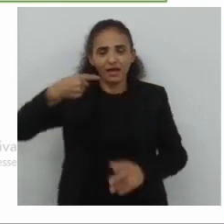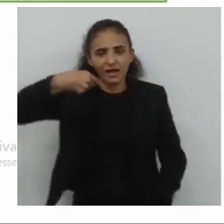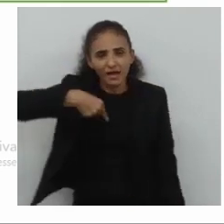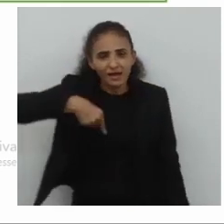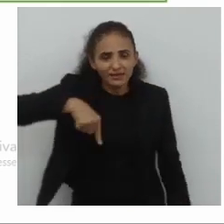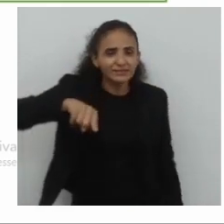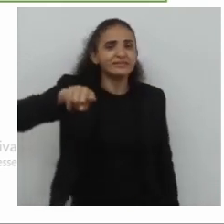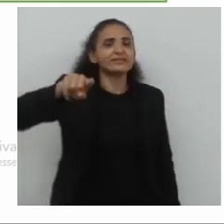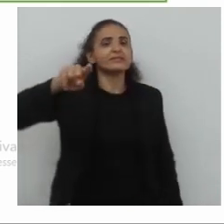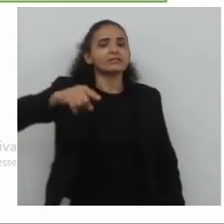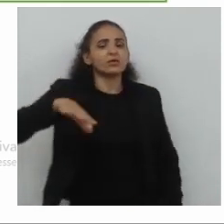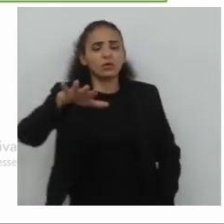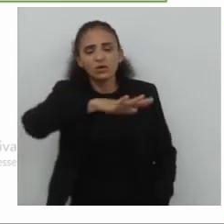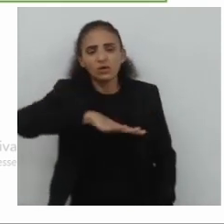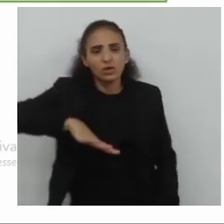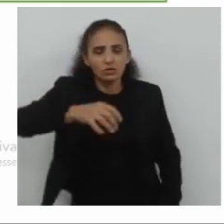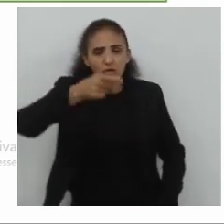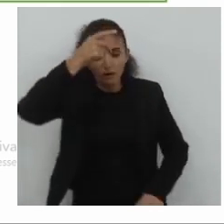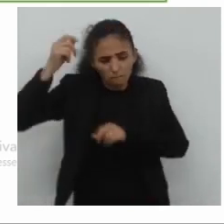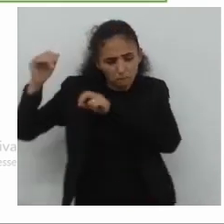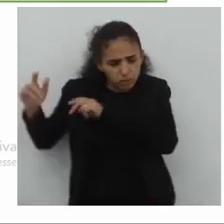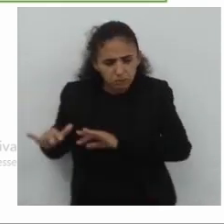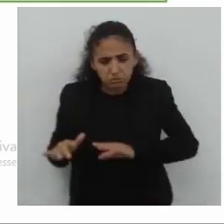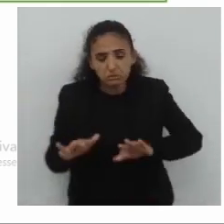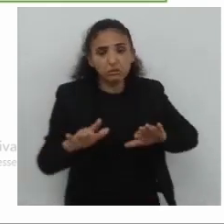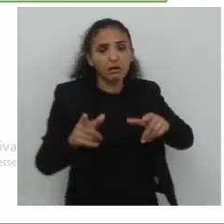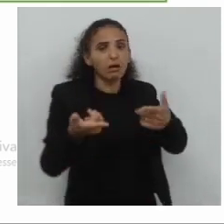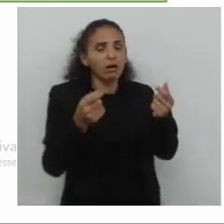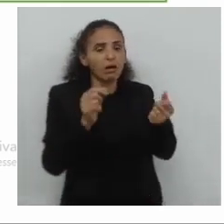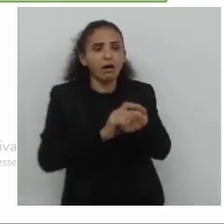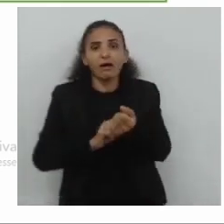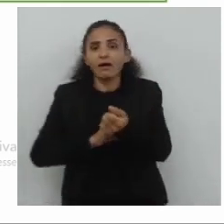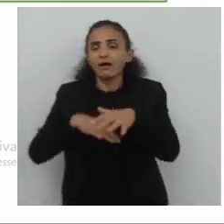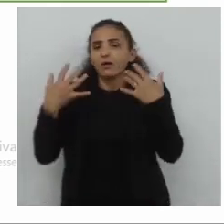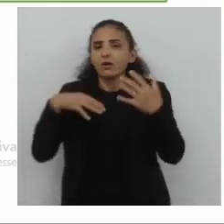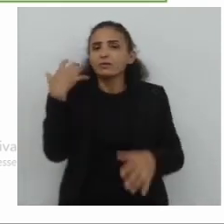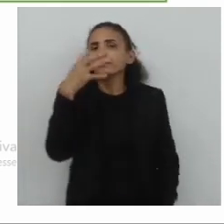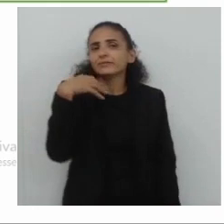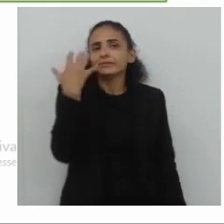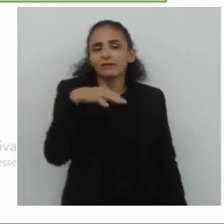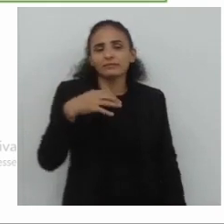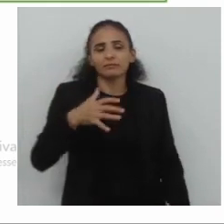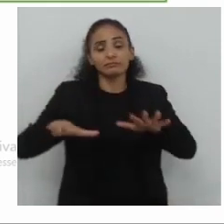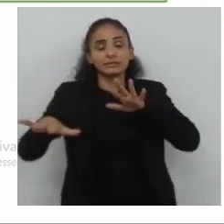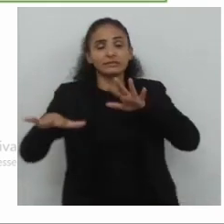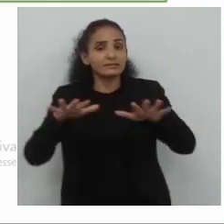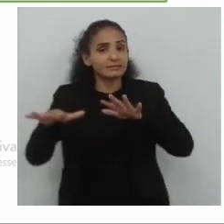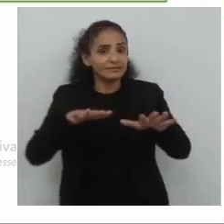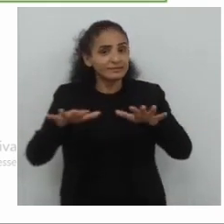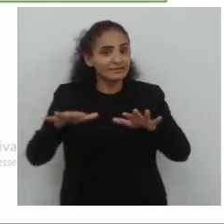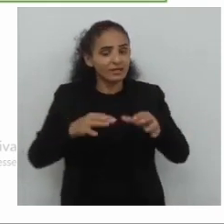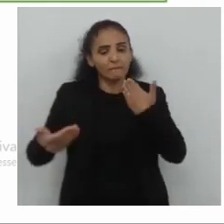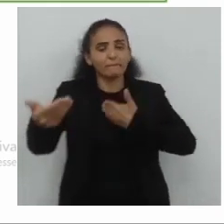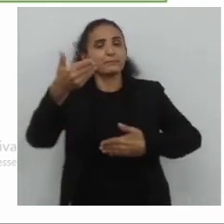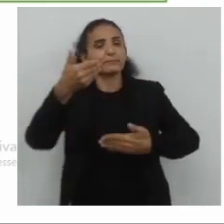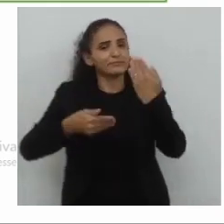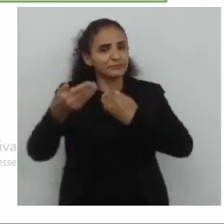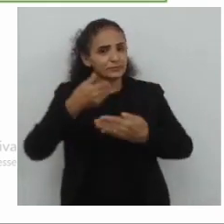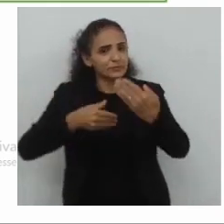a ida, o estádio, a multidão, a expectativa, a música, a vibração, a